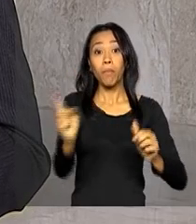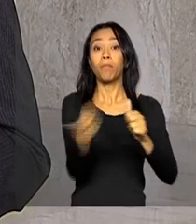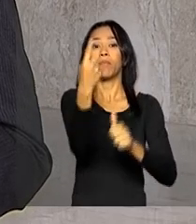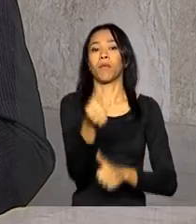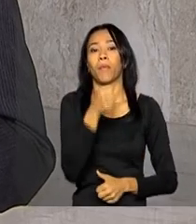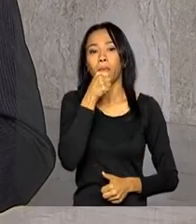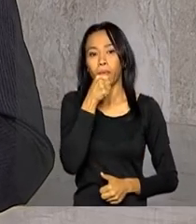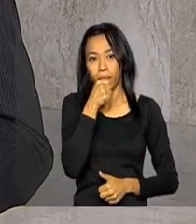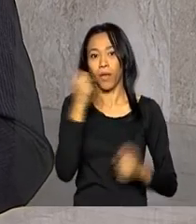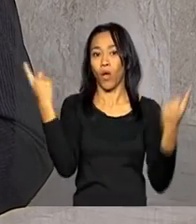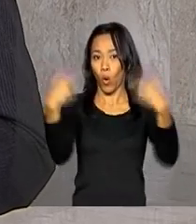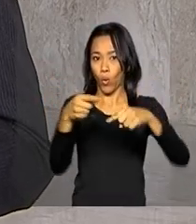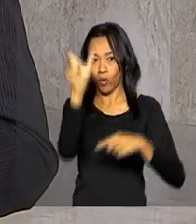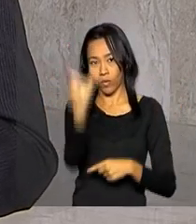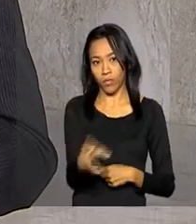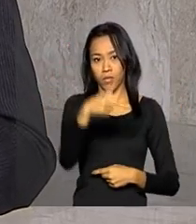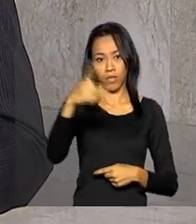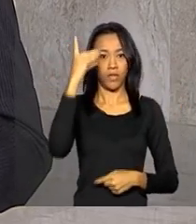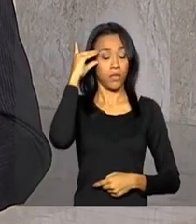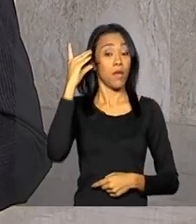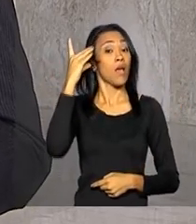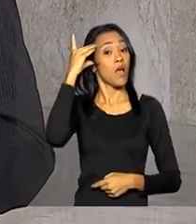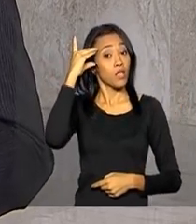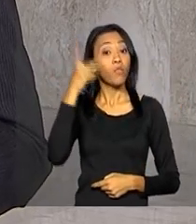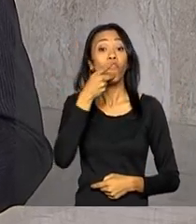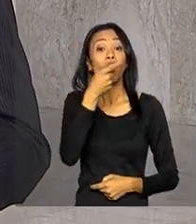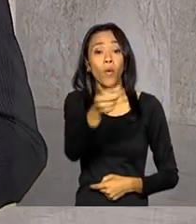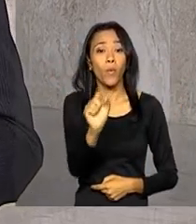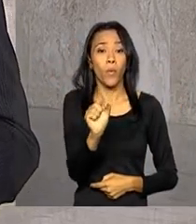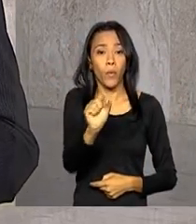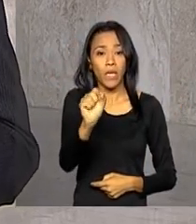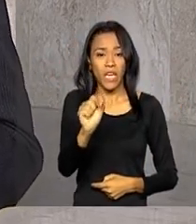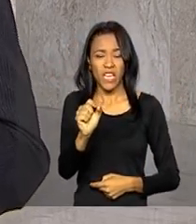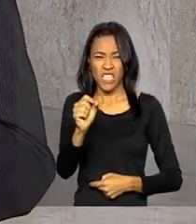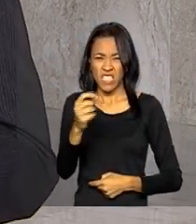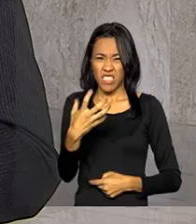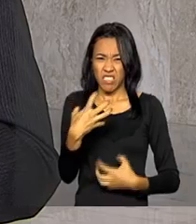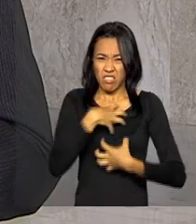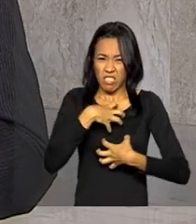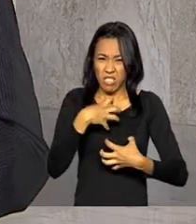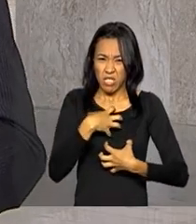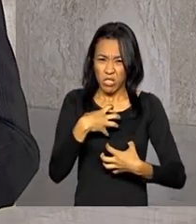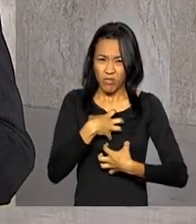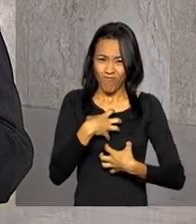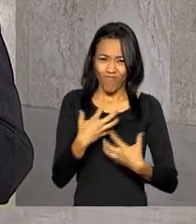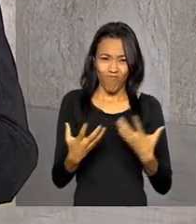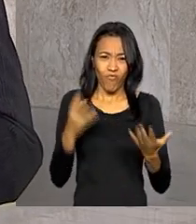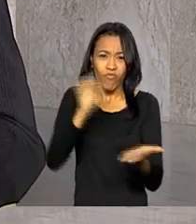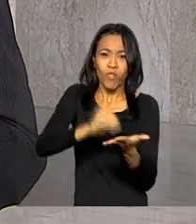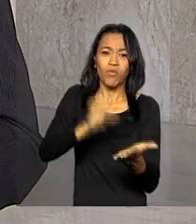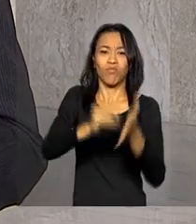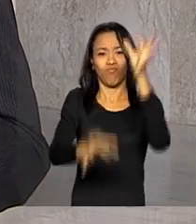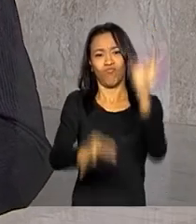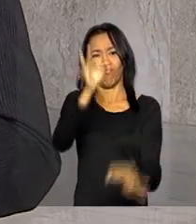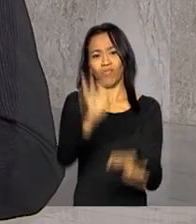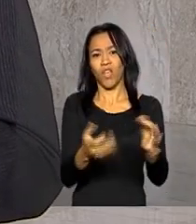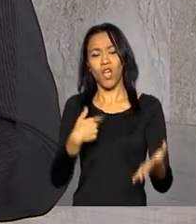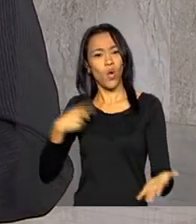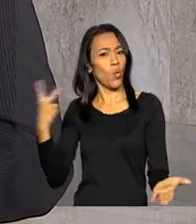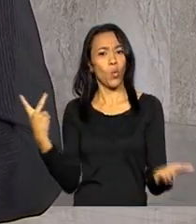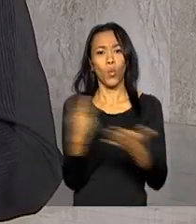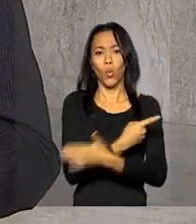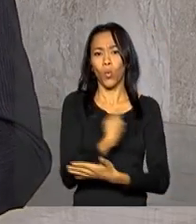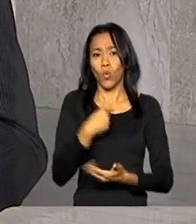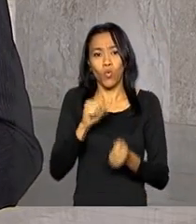contra ela. A presidenta Dilma disse, se disse injustiçada e reafirmou que não cometeu nenhum crime,